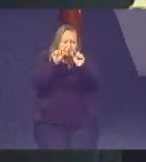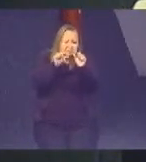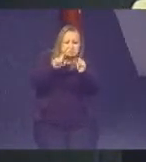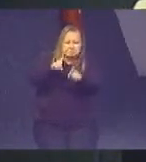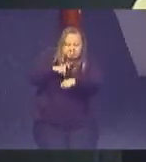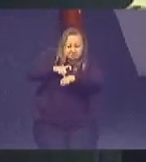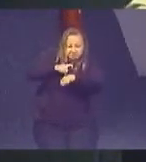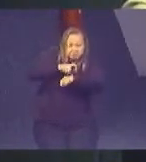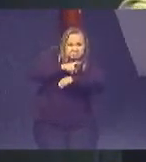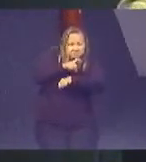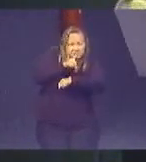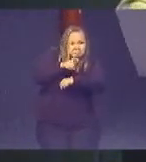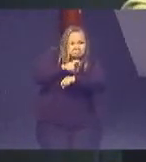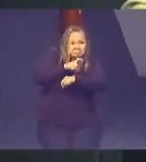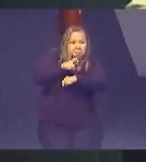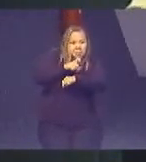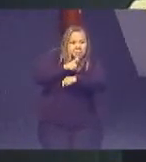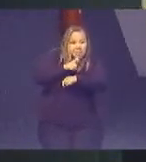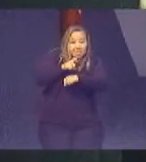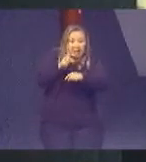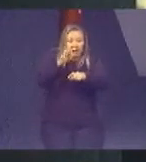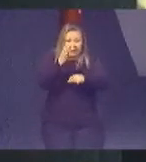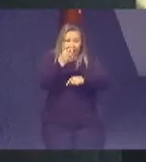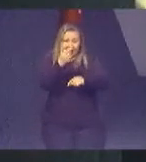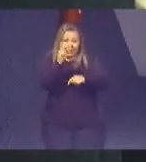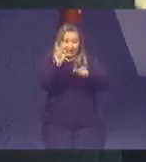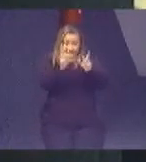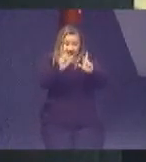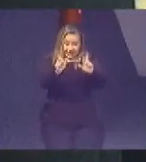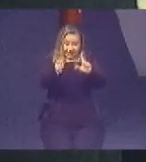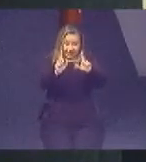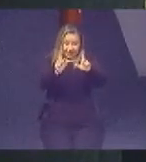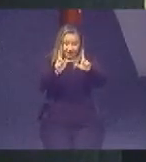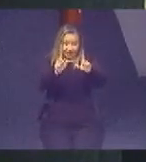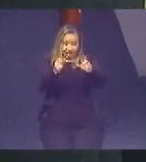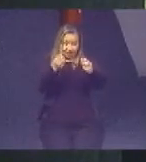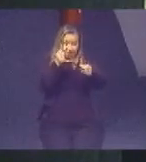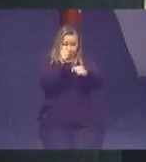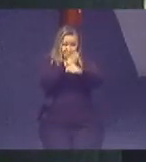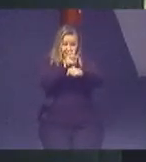E ainda por cima a televisão filmando. Eu não podia nem fazer cara feia.